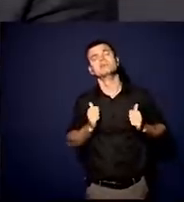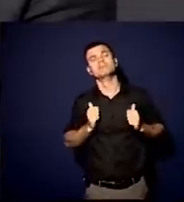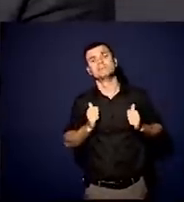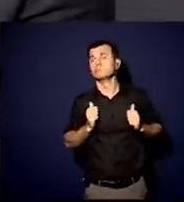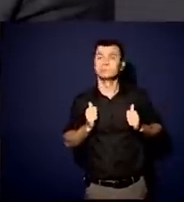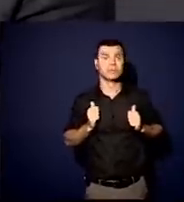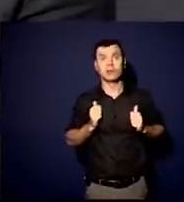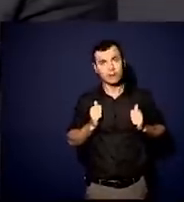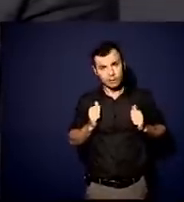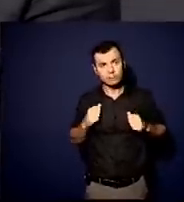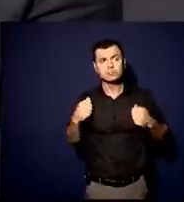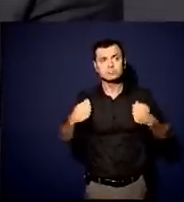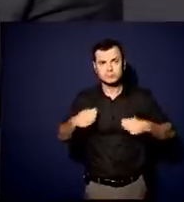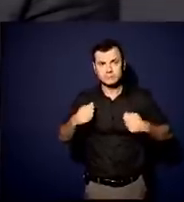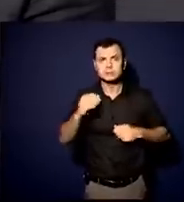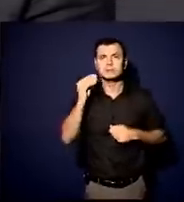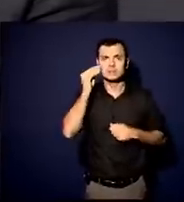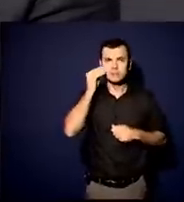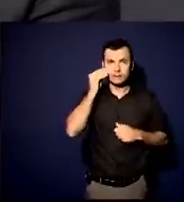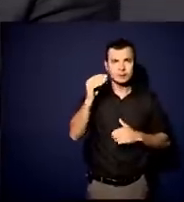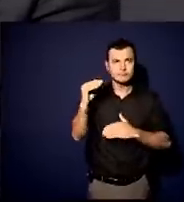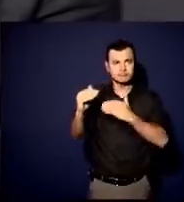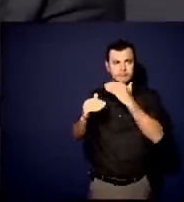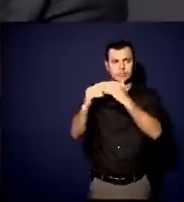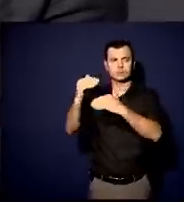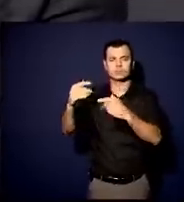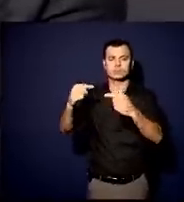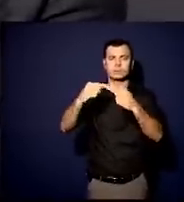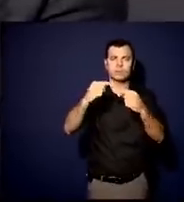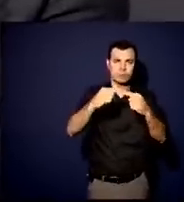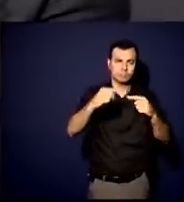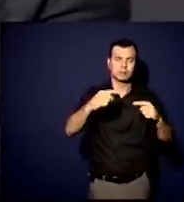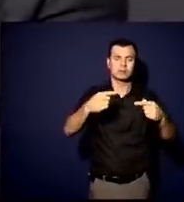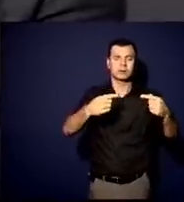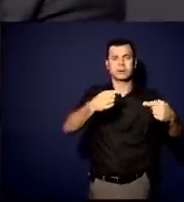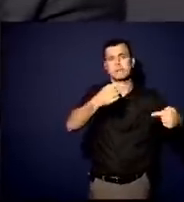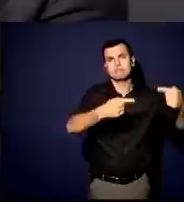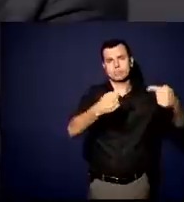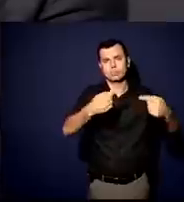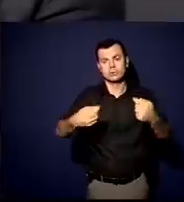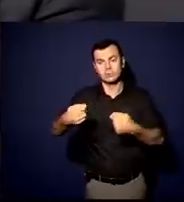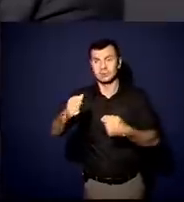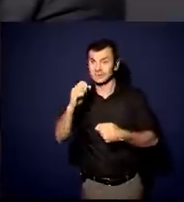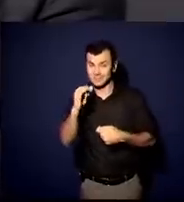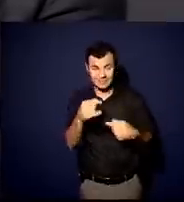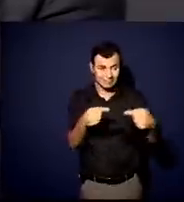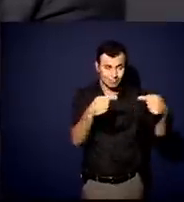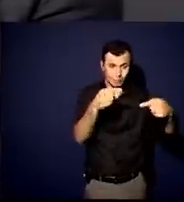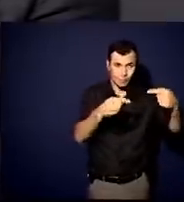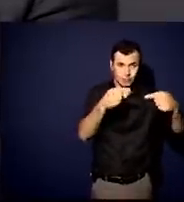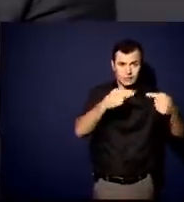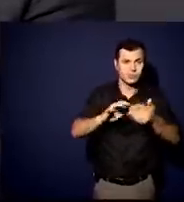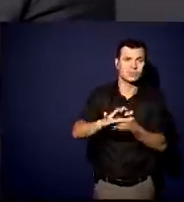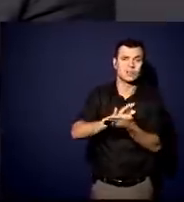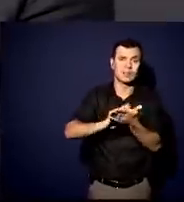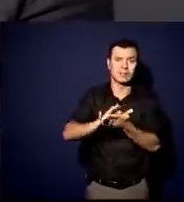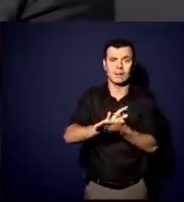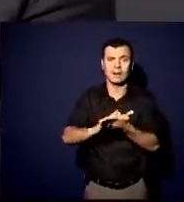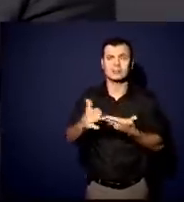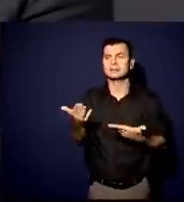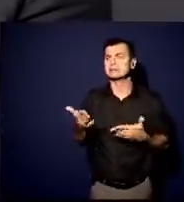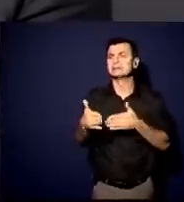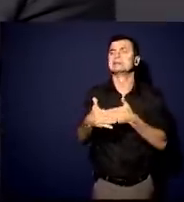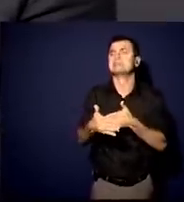ela vai criar arestas e que vão ter que ser administradas politicamente, porque se você não fizer política, você vai ficar com os caminhos